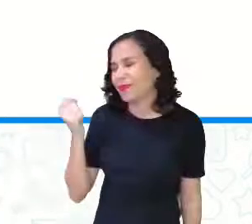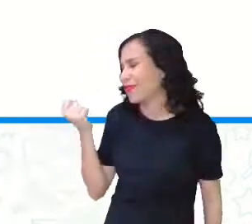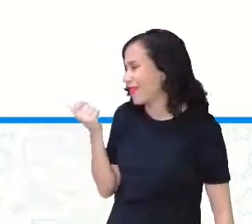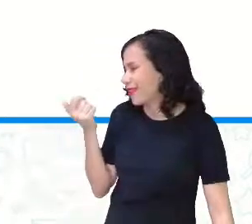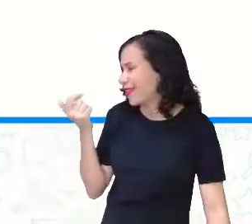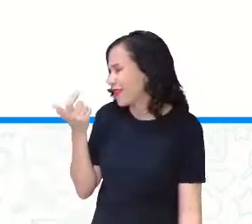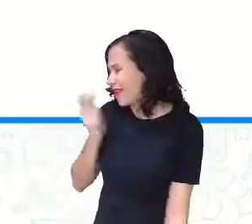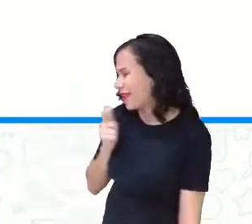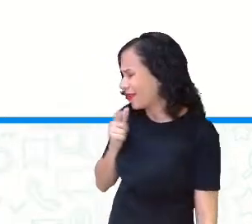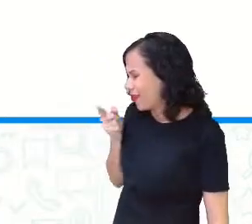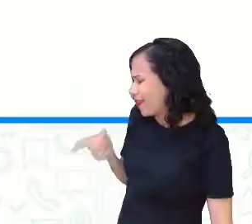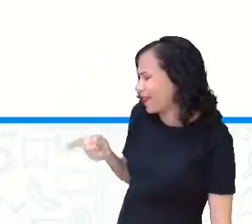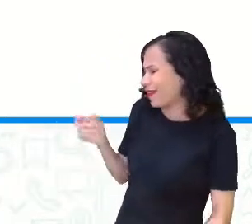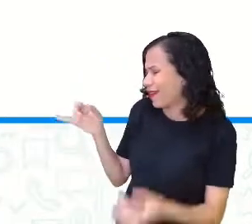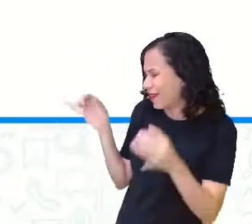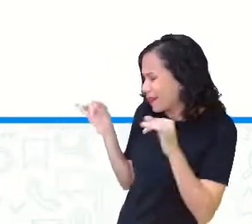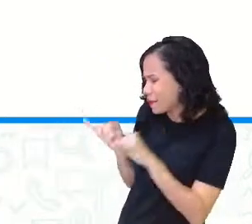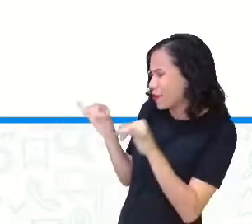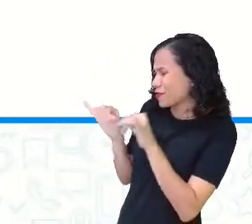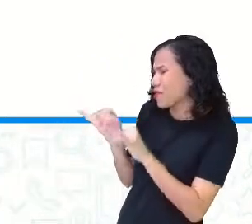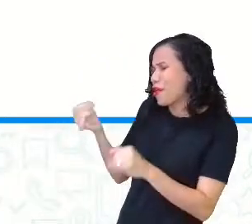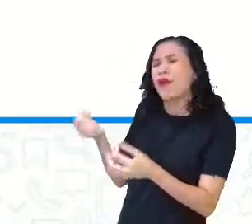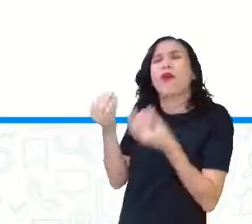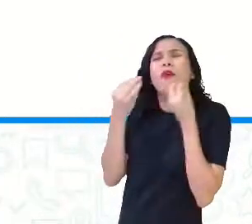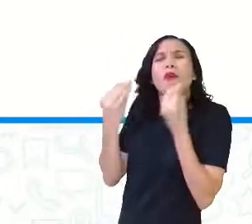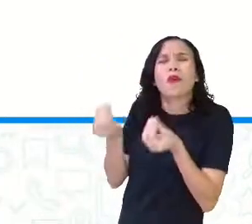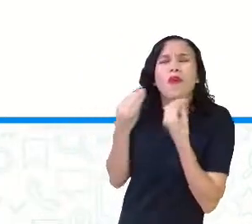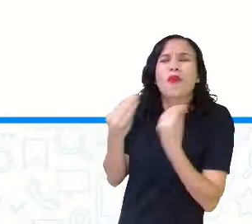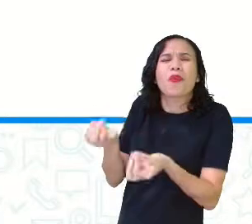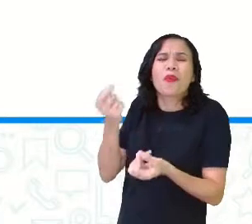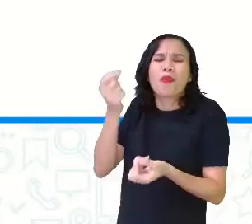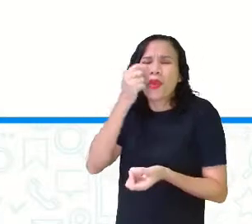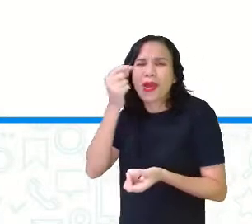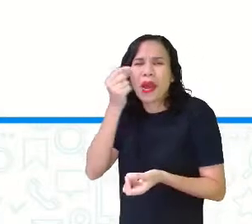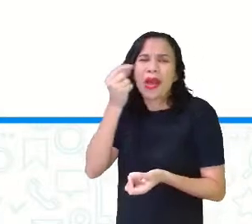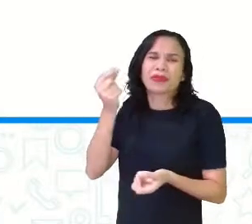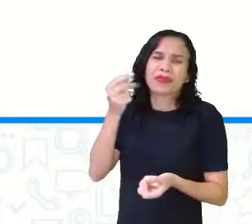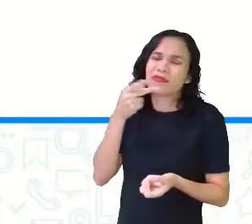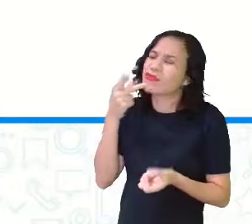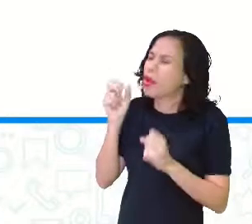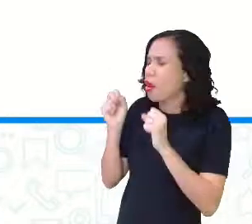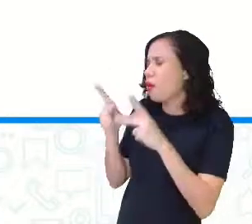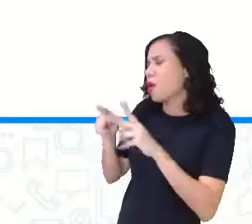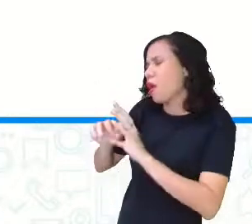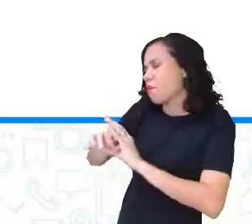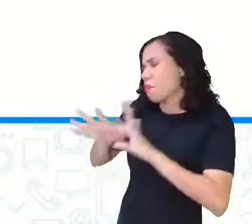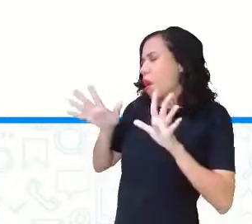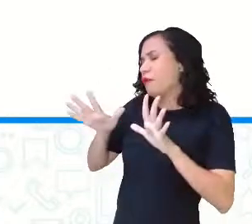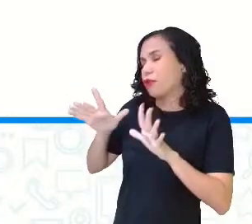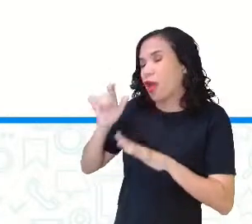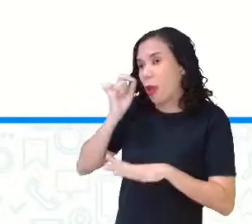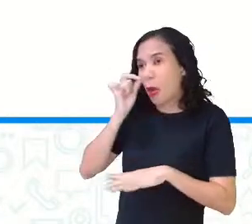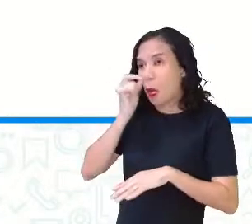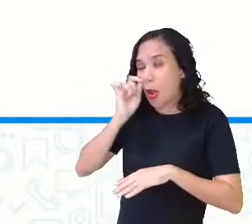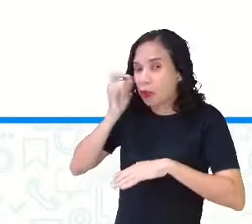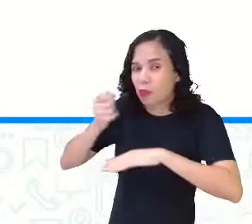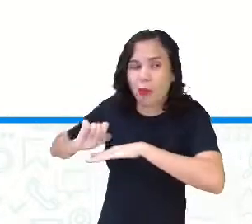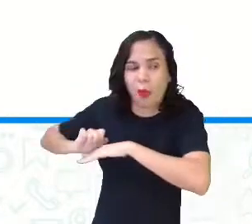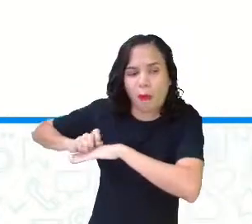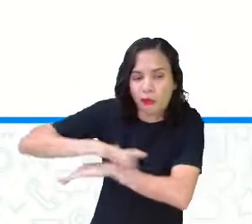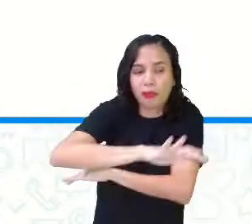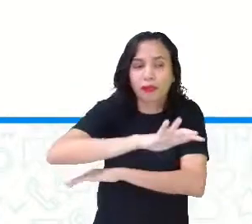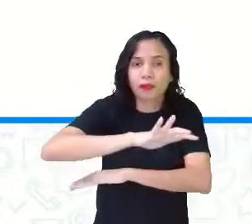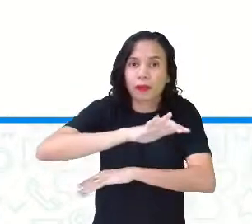por achar ridícula a ideia, assim mesmo ele resolveu libertá-lo. Aconteceu que,